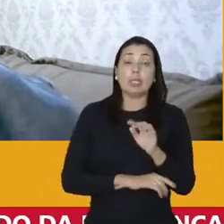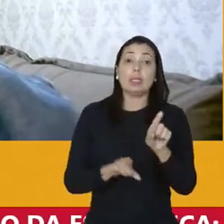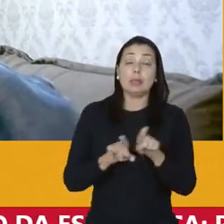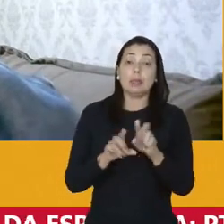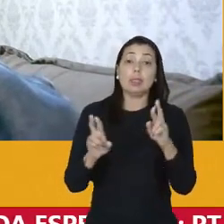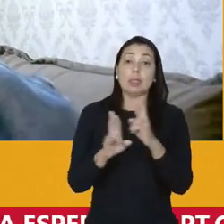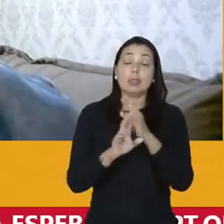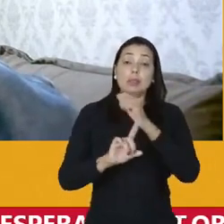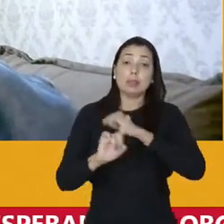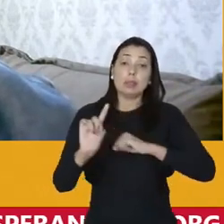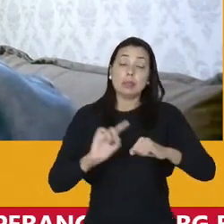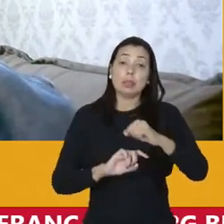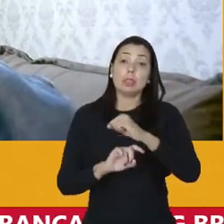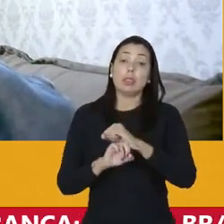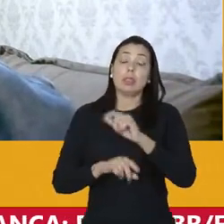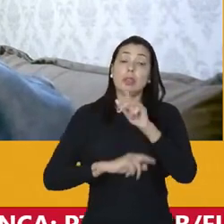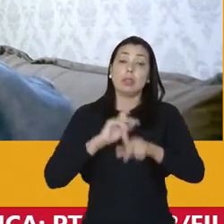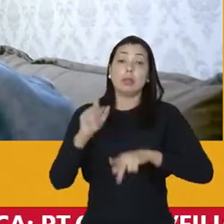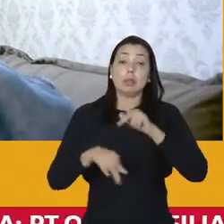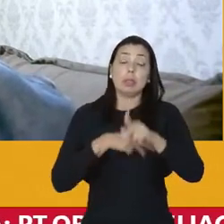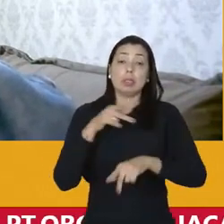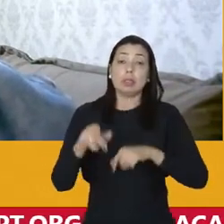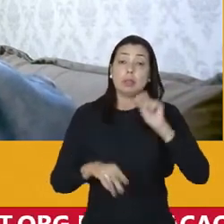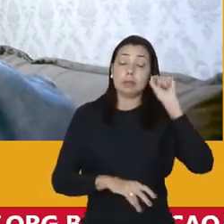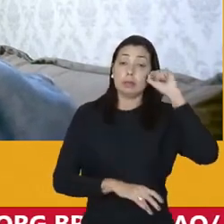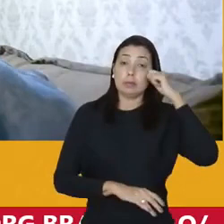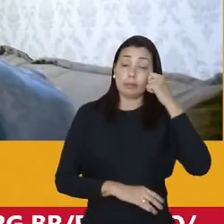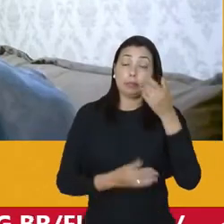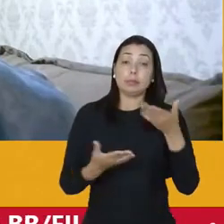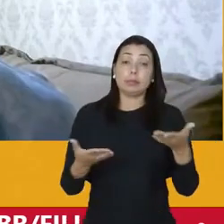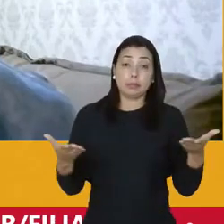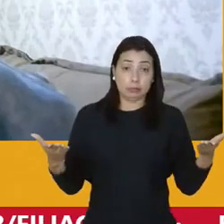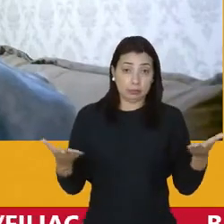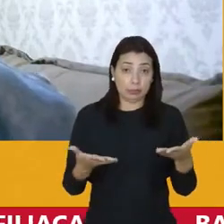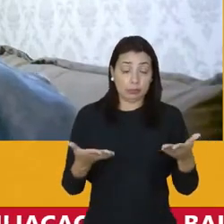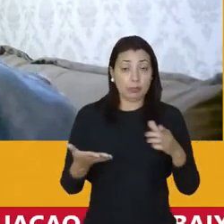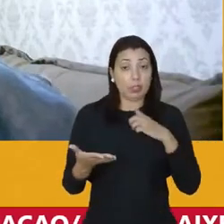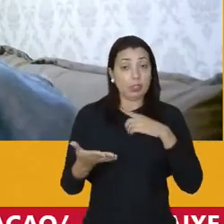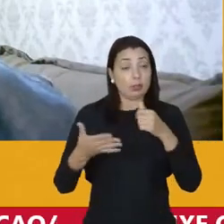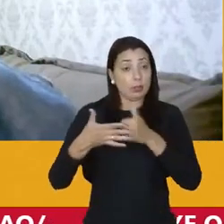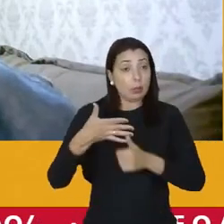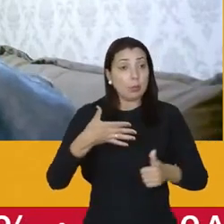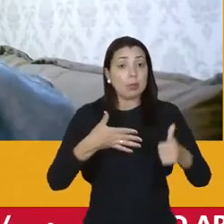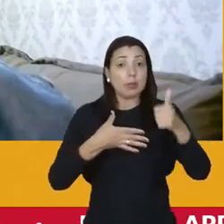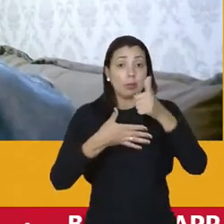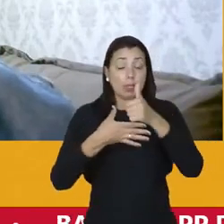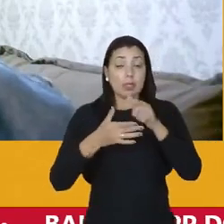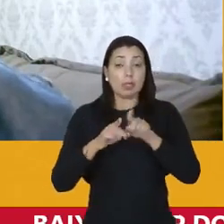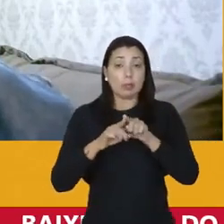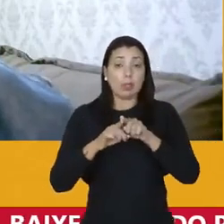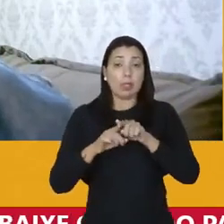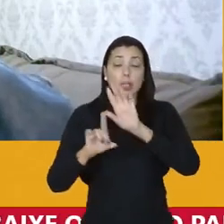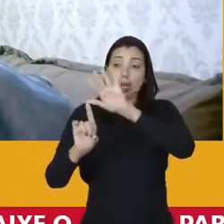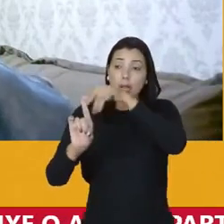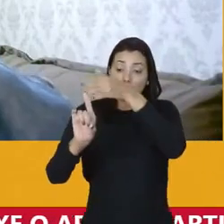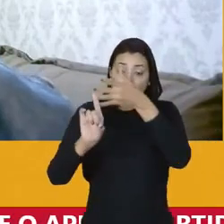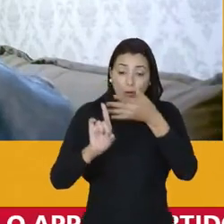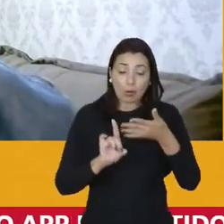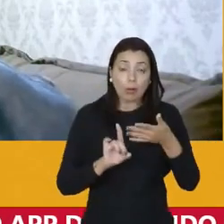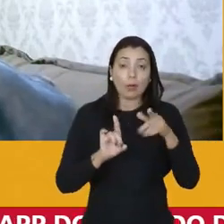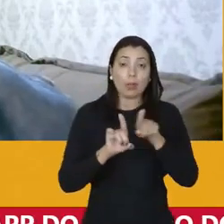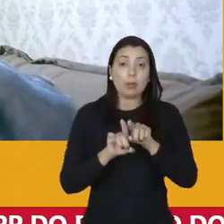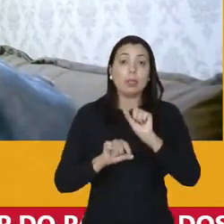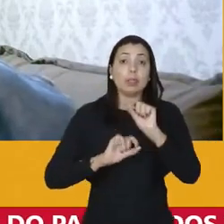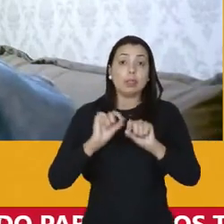relação da sociedade com a população negra e agora tive o privilégio também o prazer a honra estando